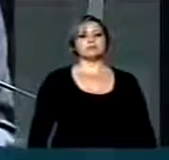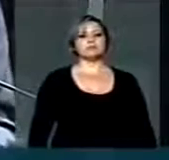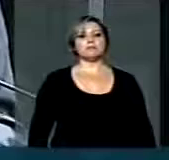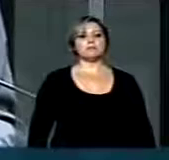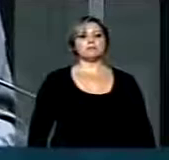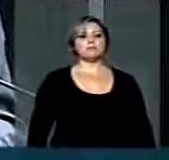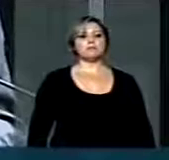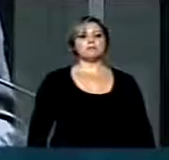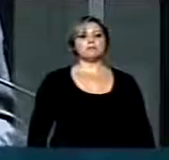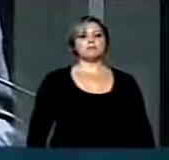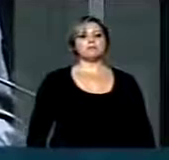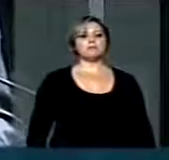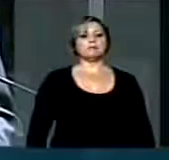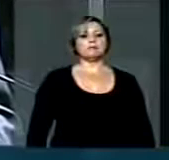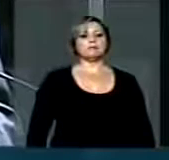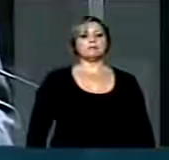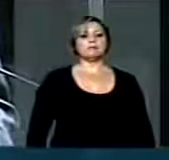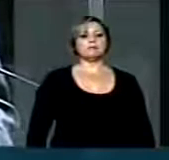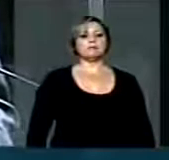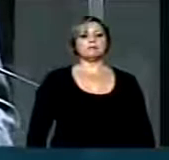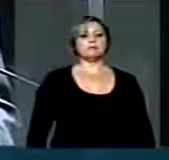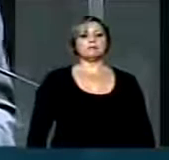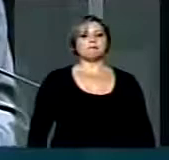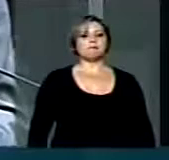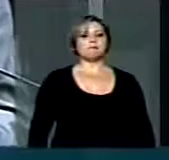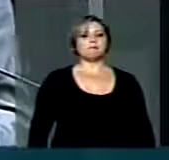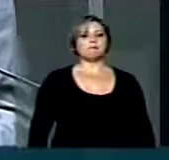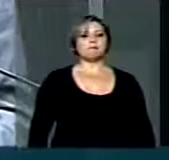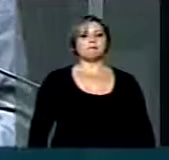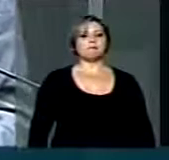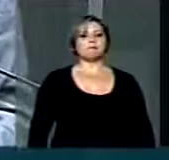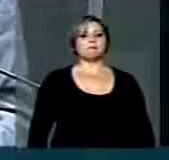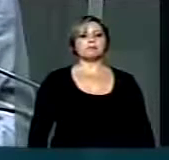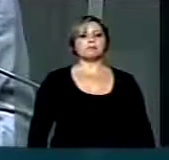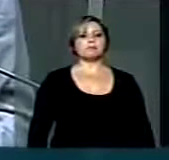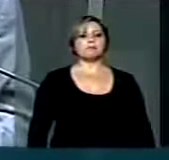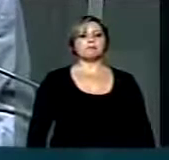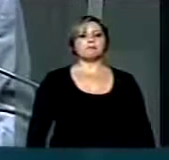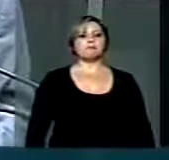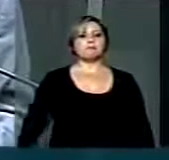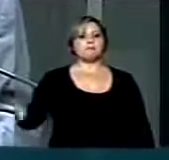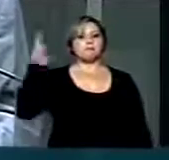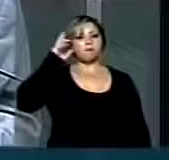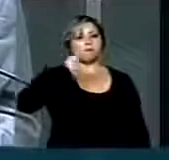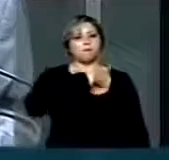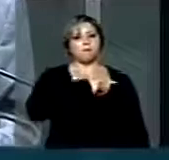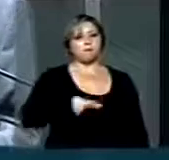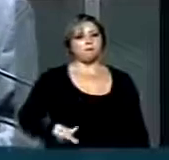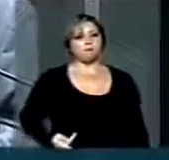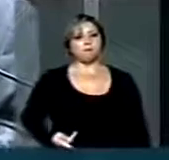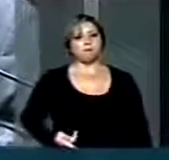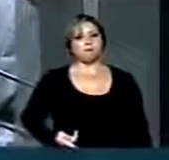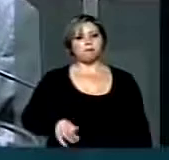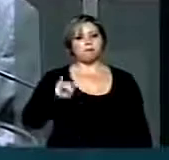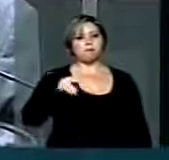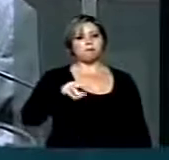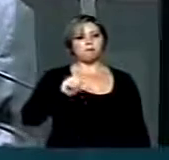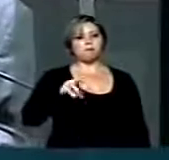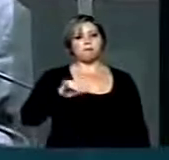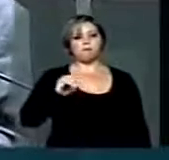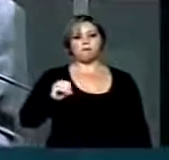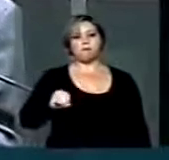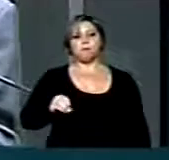Desligado, presidente. Microfone desligado. Presidente Inocente, senhores e senhores deputados, registrar aqui